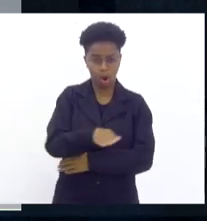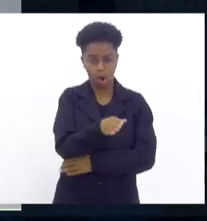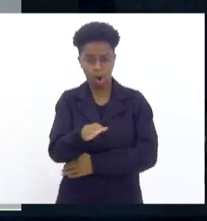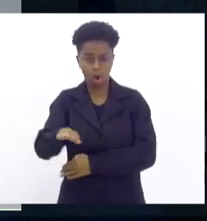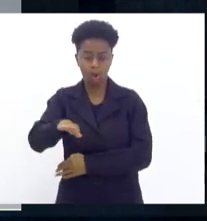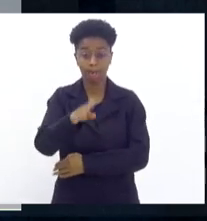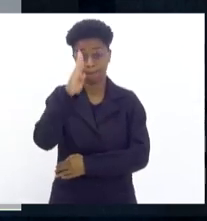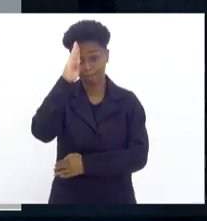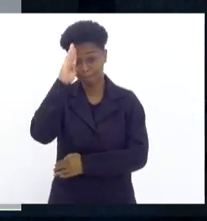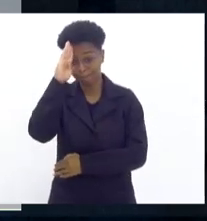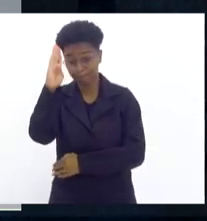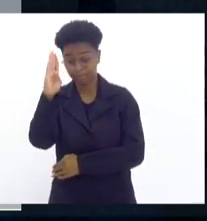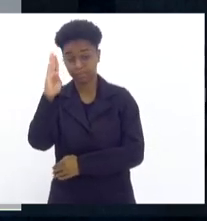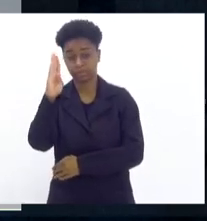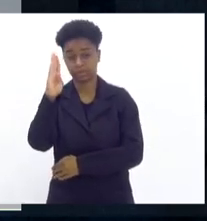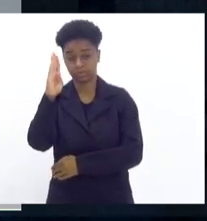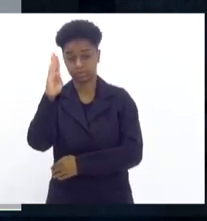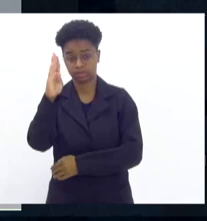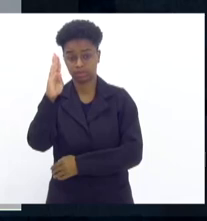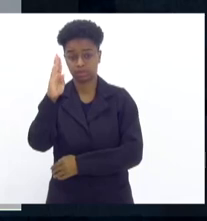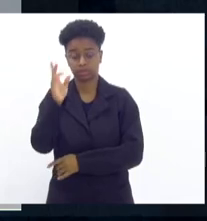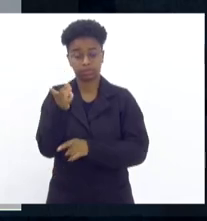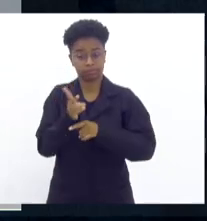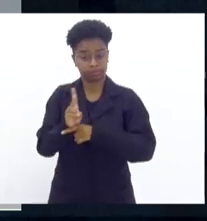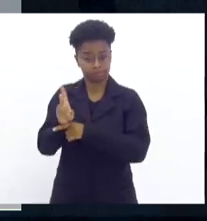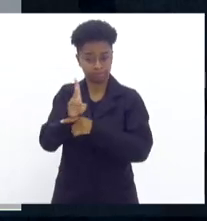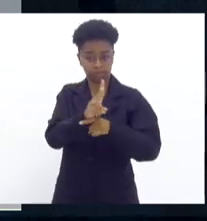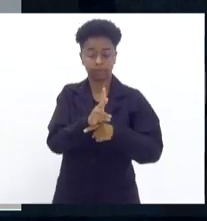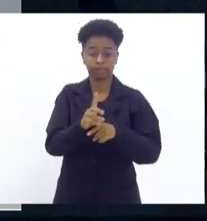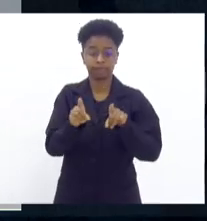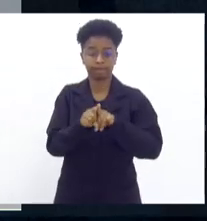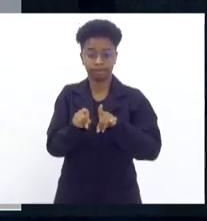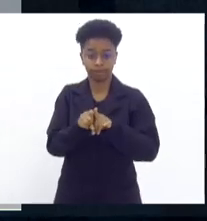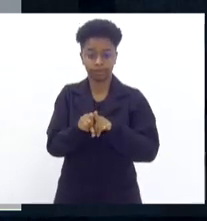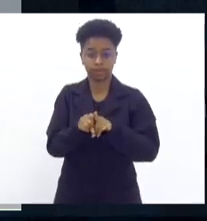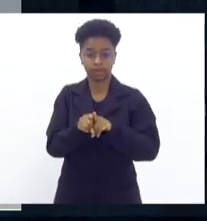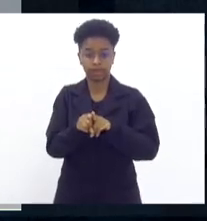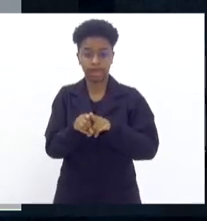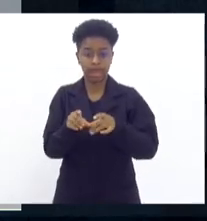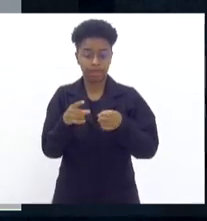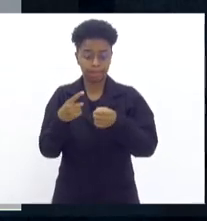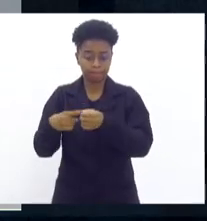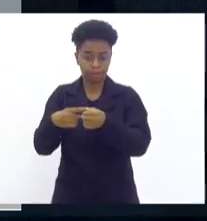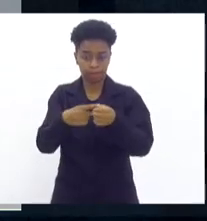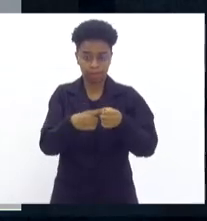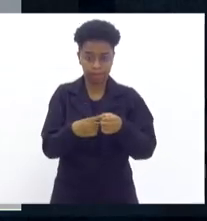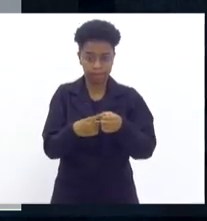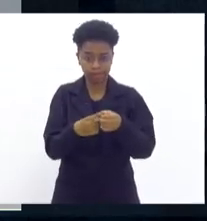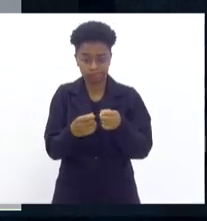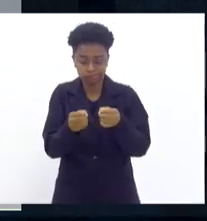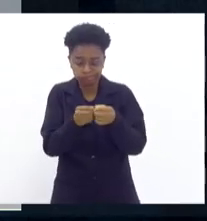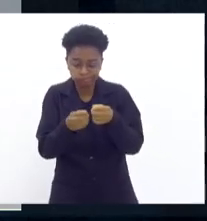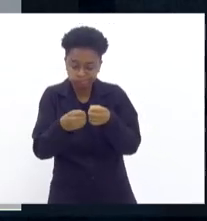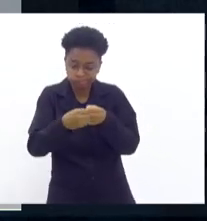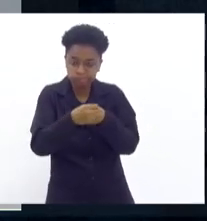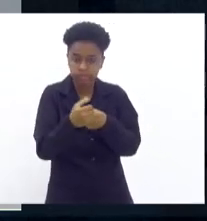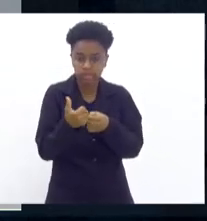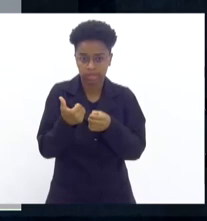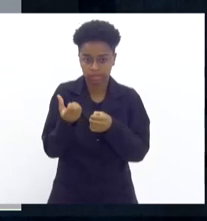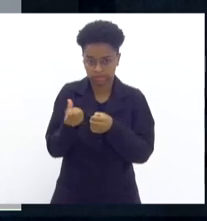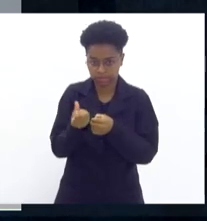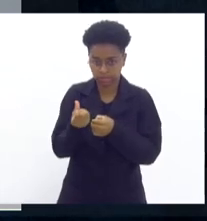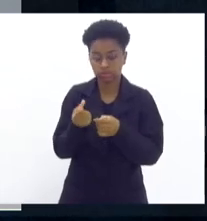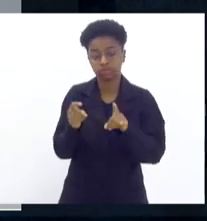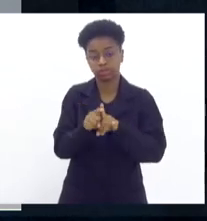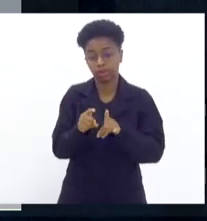principalmente o patrulhamento e a RAP3 na divisa de área com o 16º e, mais recentemente ainda,